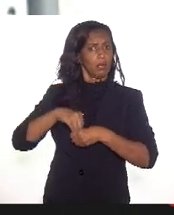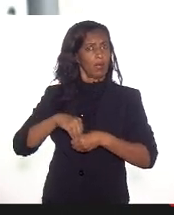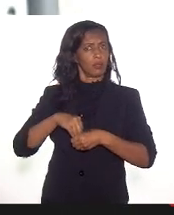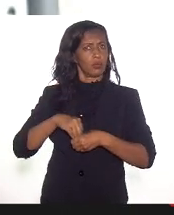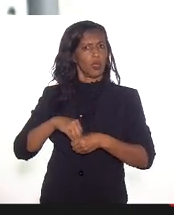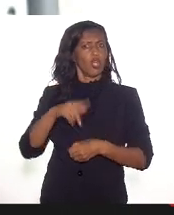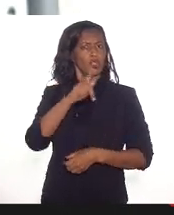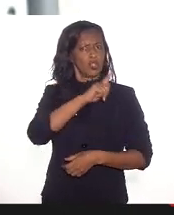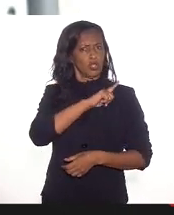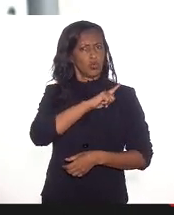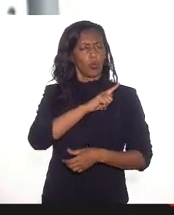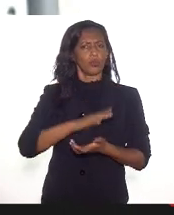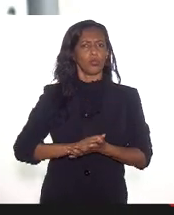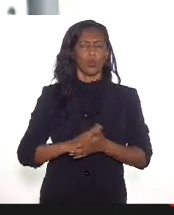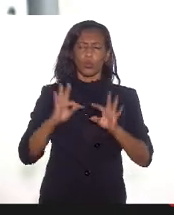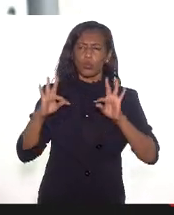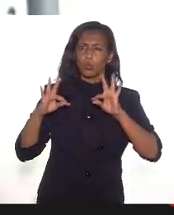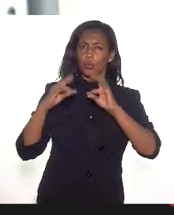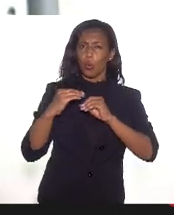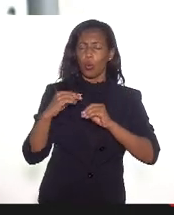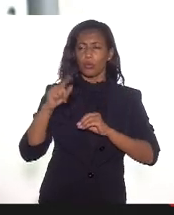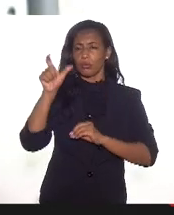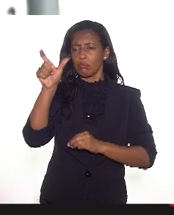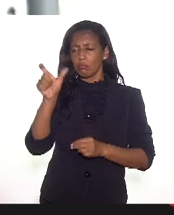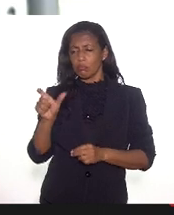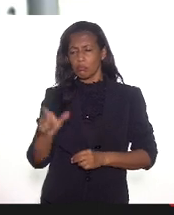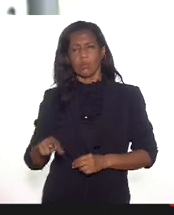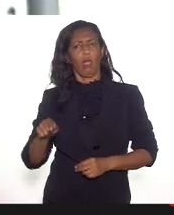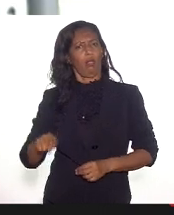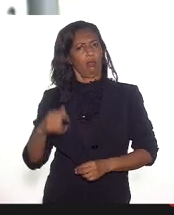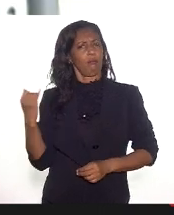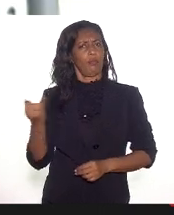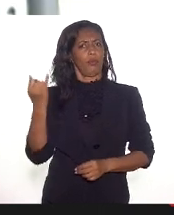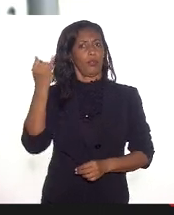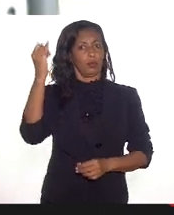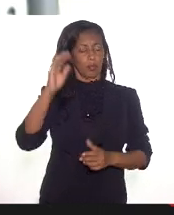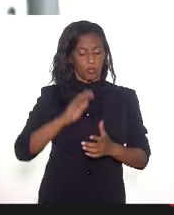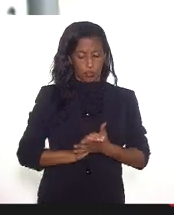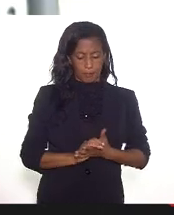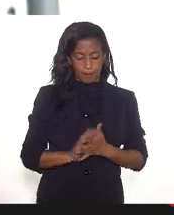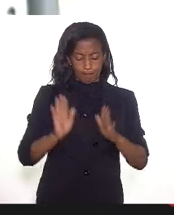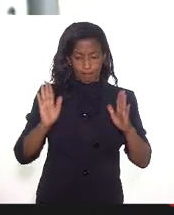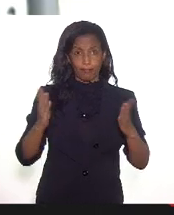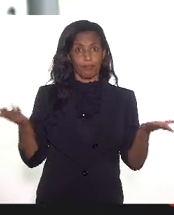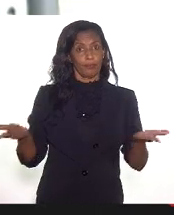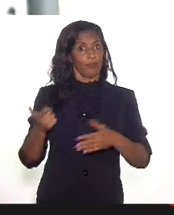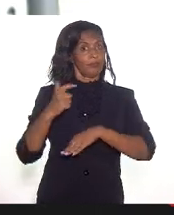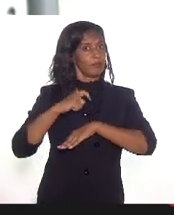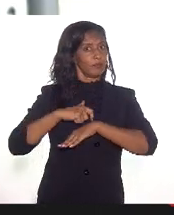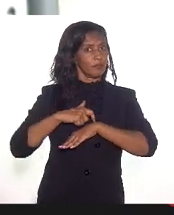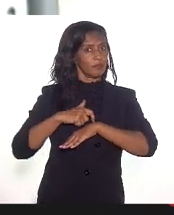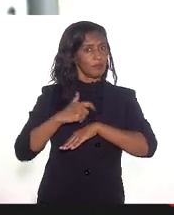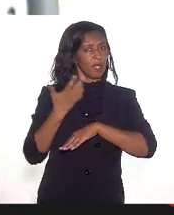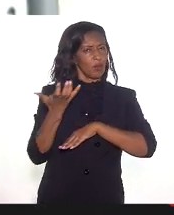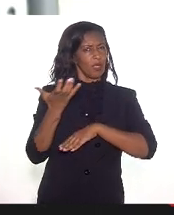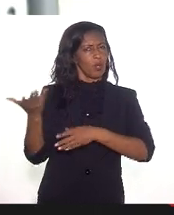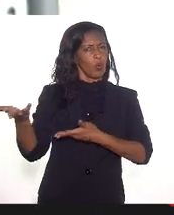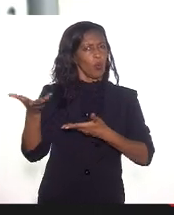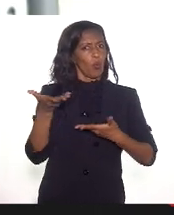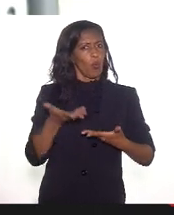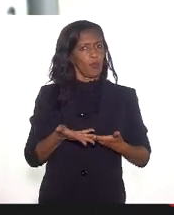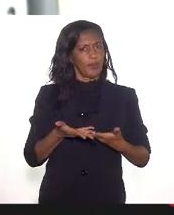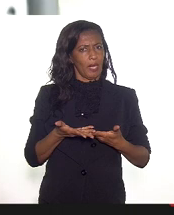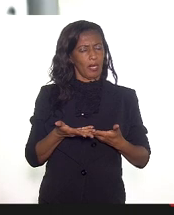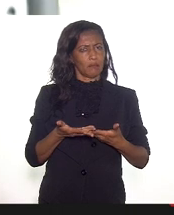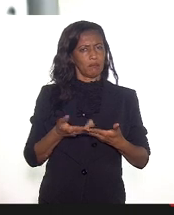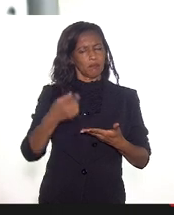os gestores nos museus, todos têm uma importância extraordinária. Mas eu gostaria nesse momento de convidar a todos para um